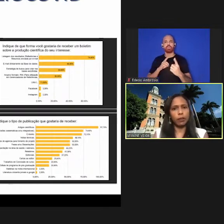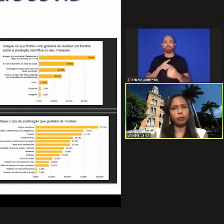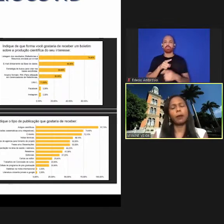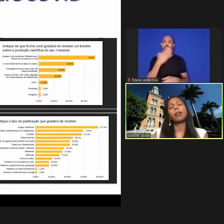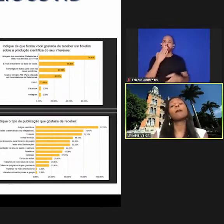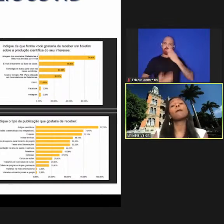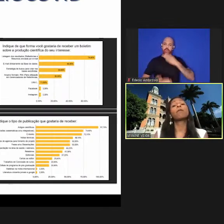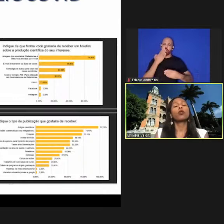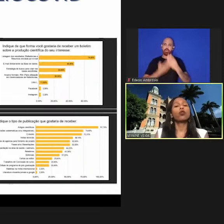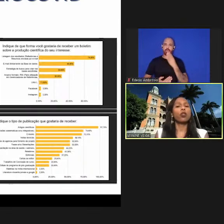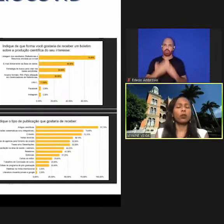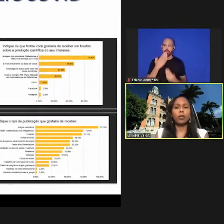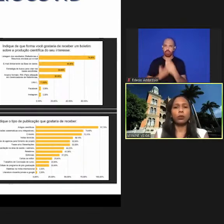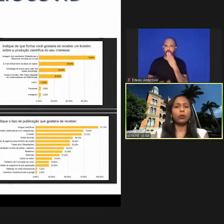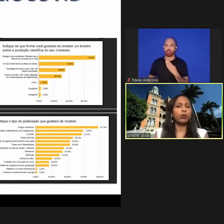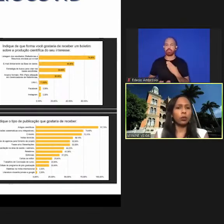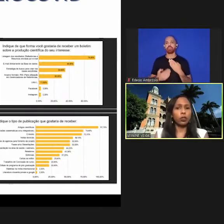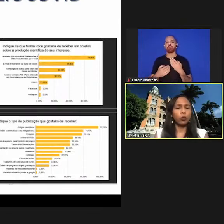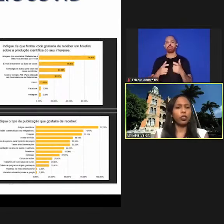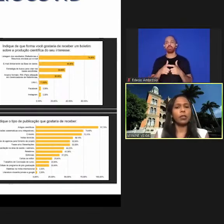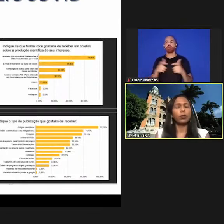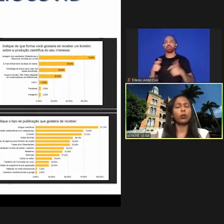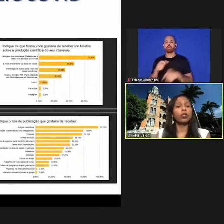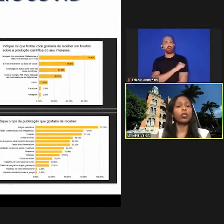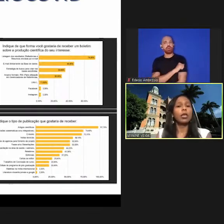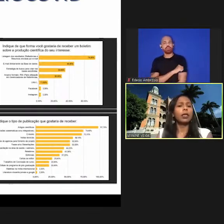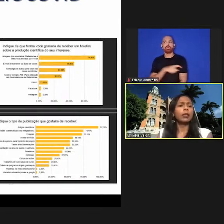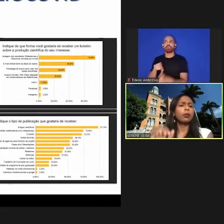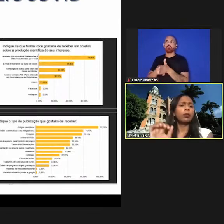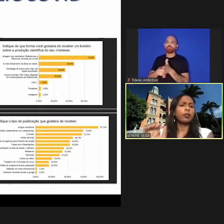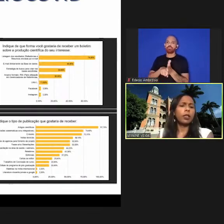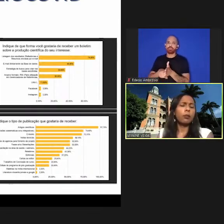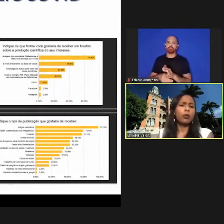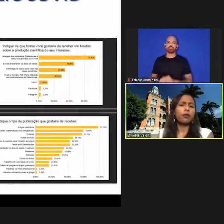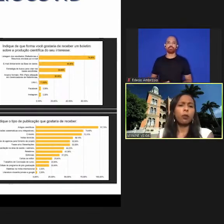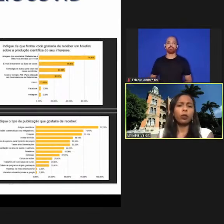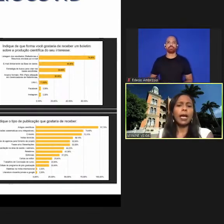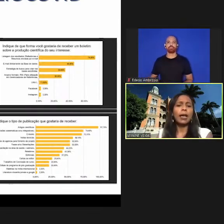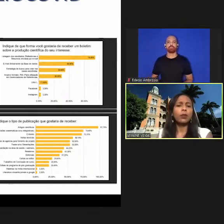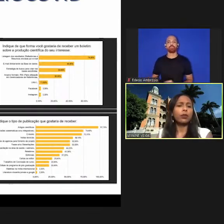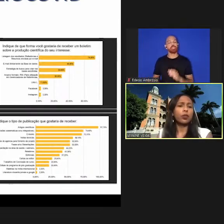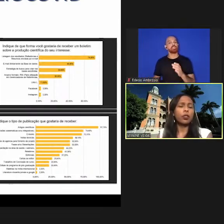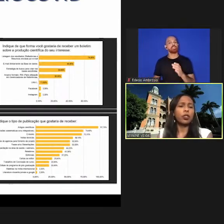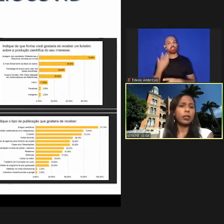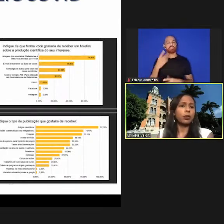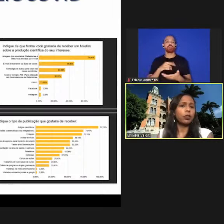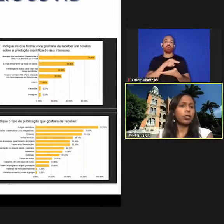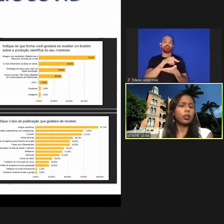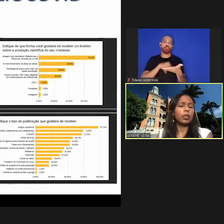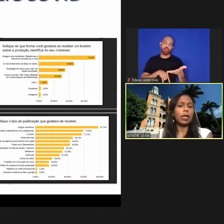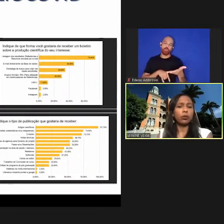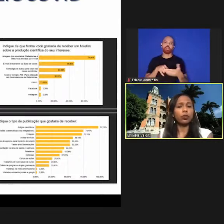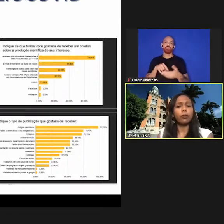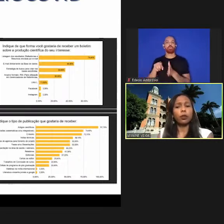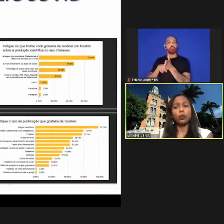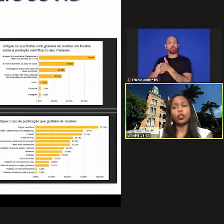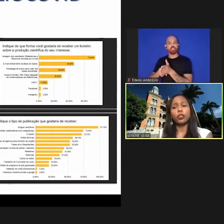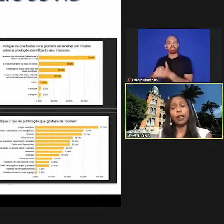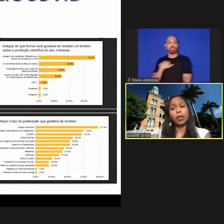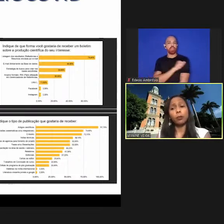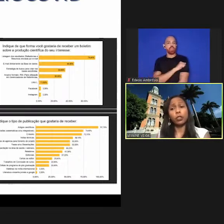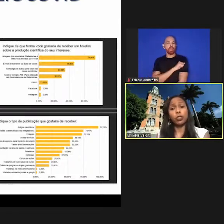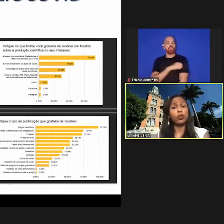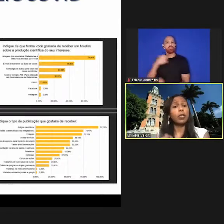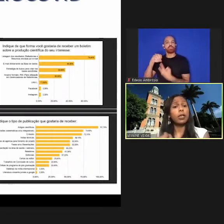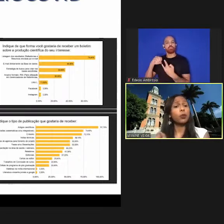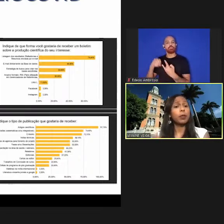bibliográfica dos nossos alunos e nossos pesquisadores então criamos um formulário onde os pesquisadores e alunos da Fiocruz